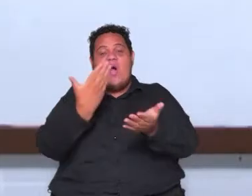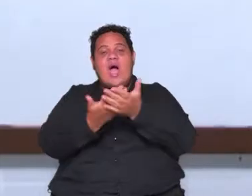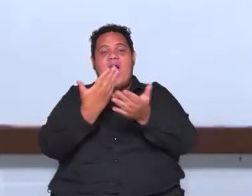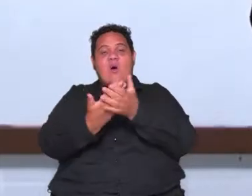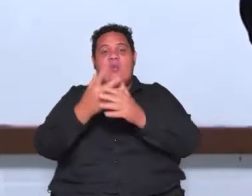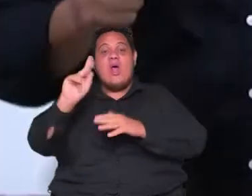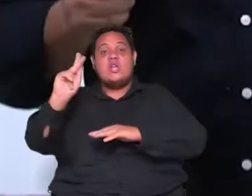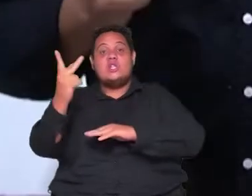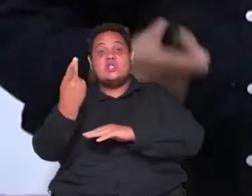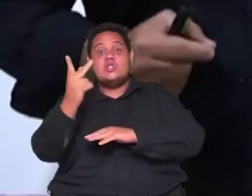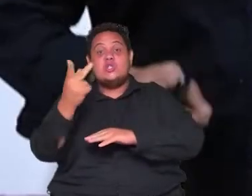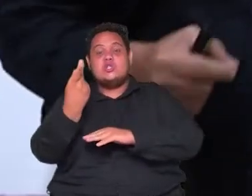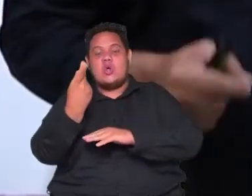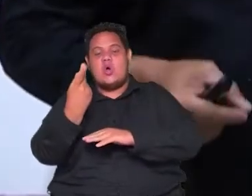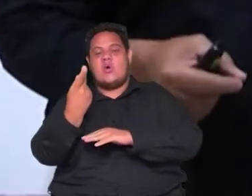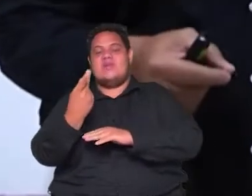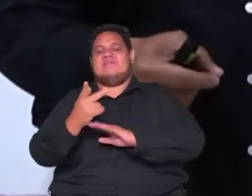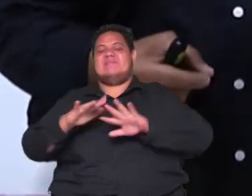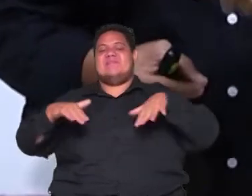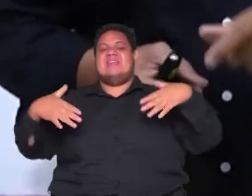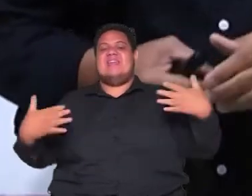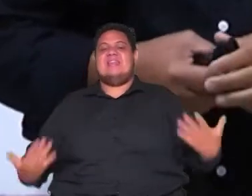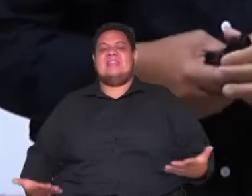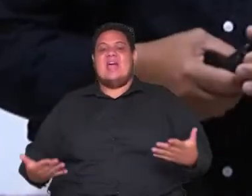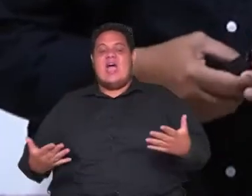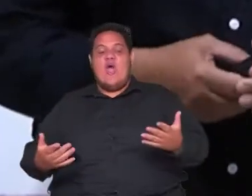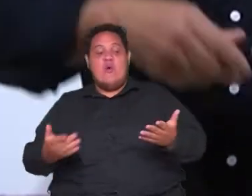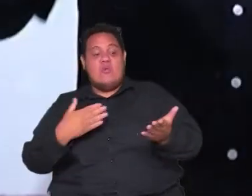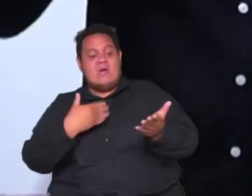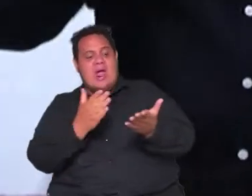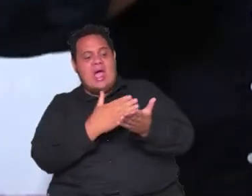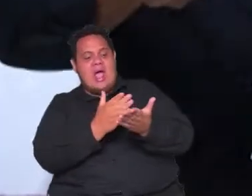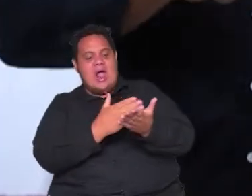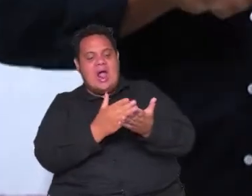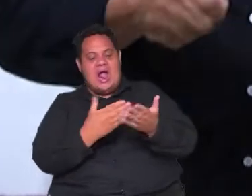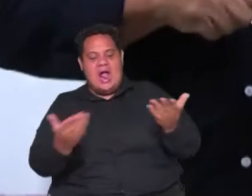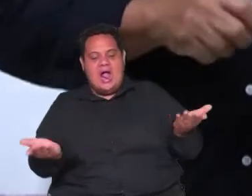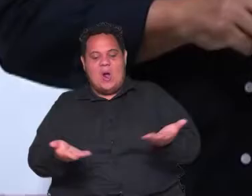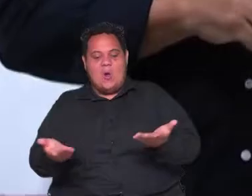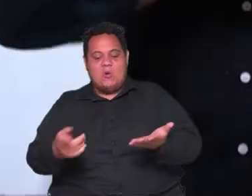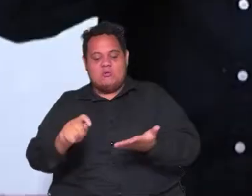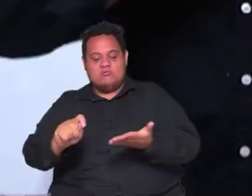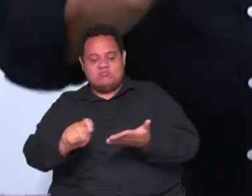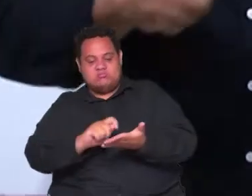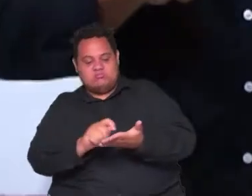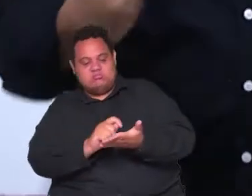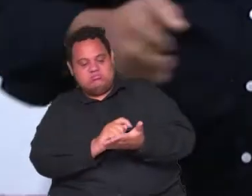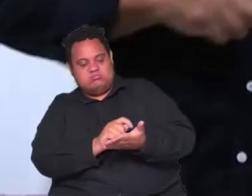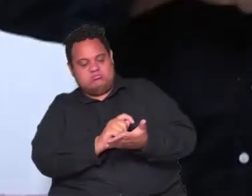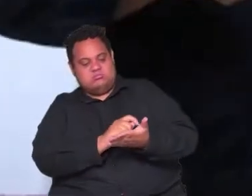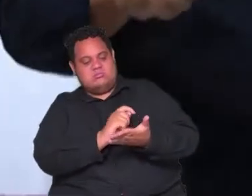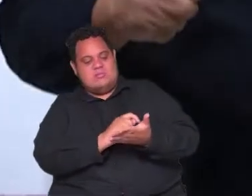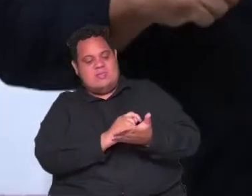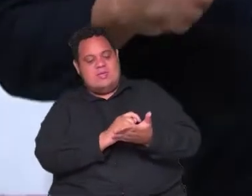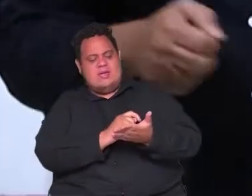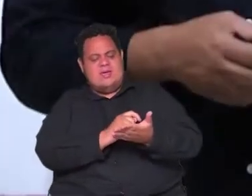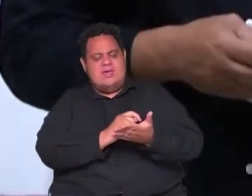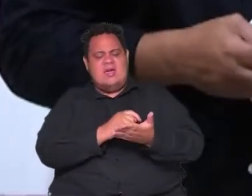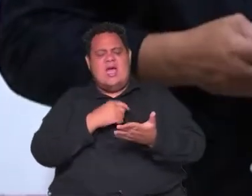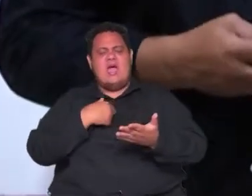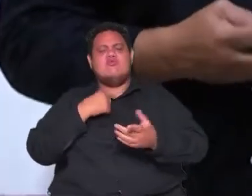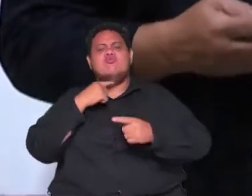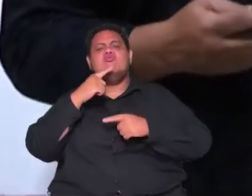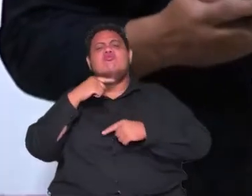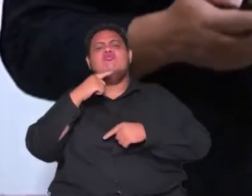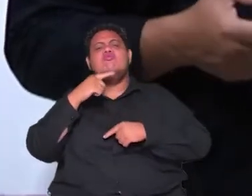História Geral aí, tá? Pegue o seu caderninho, anote, tire as suas